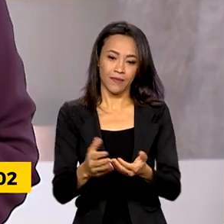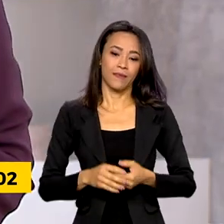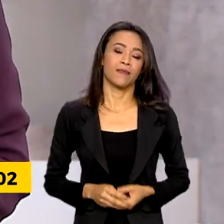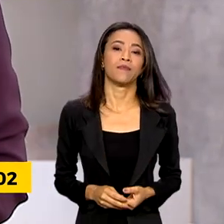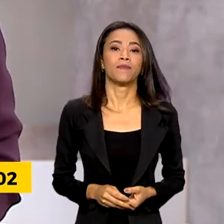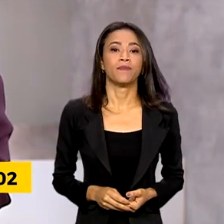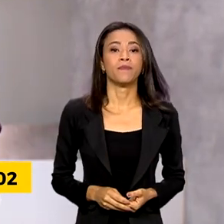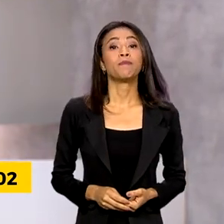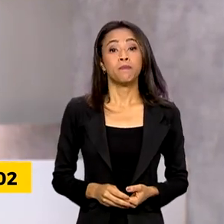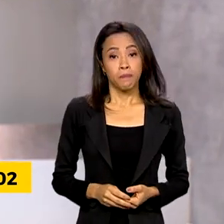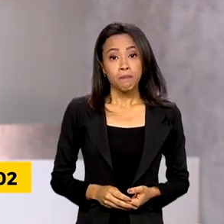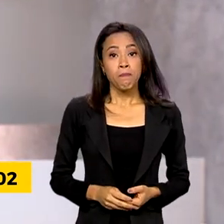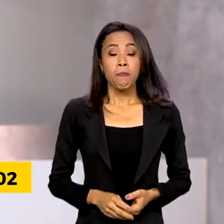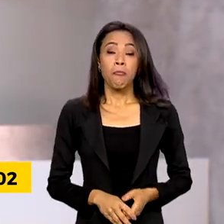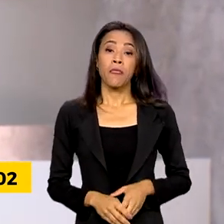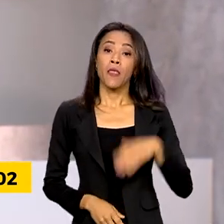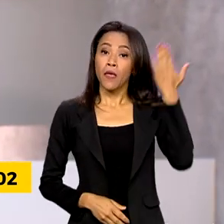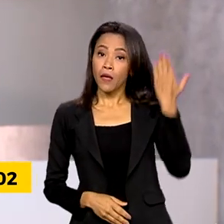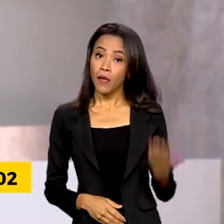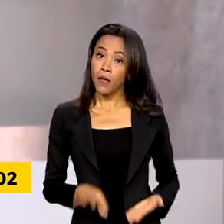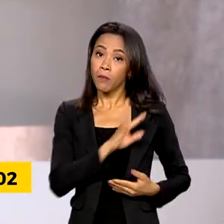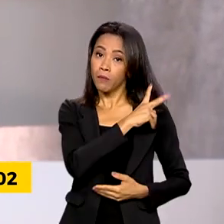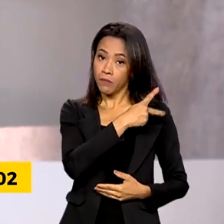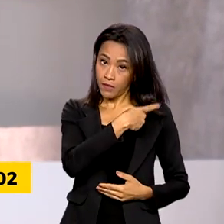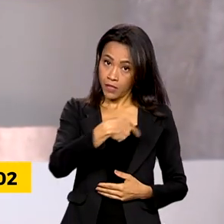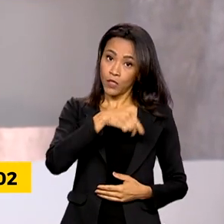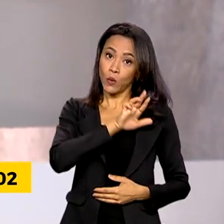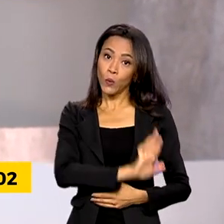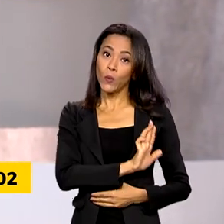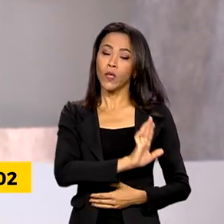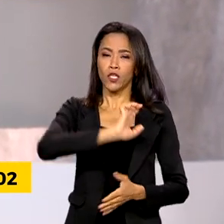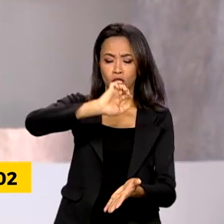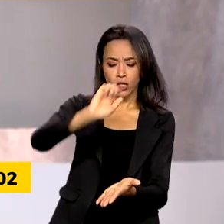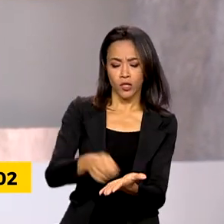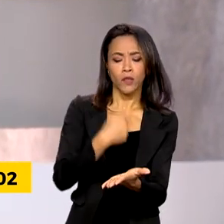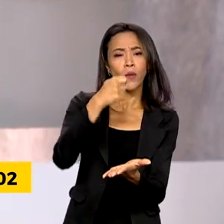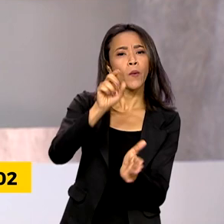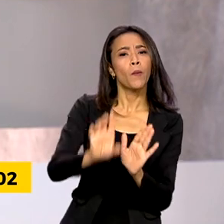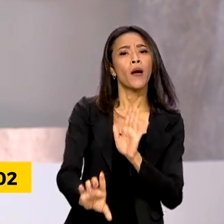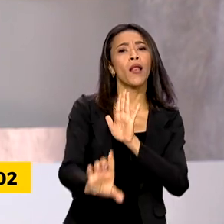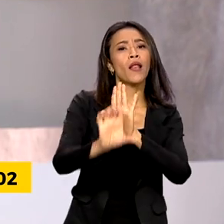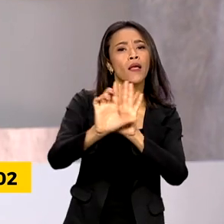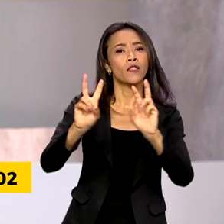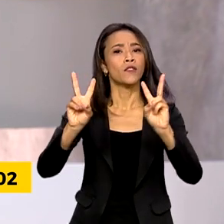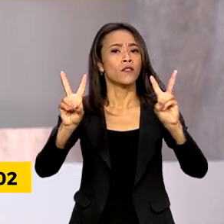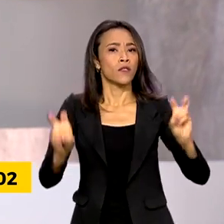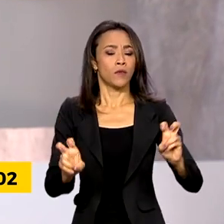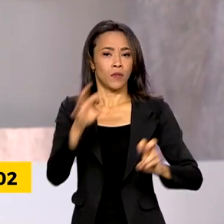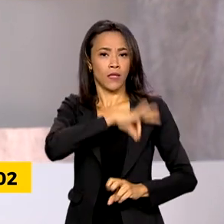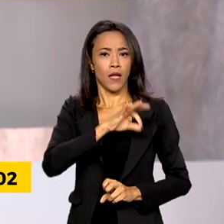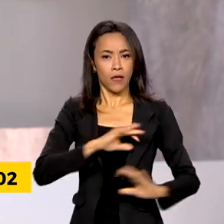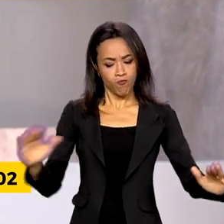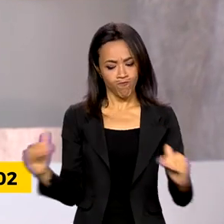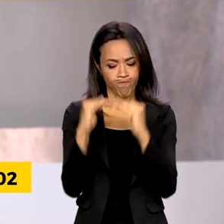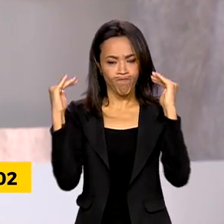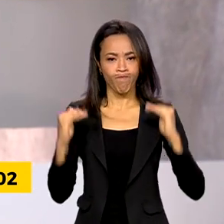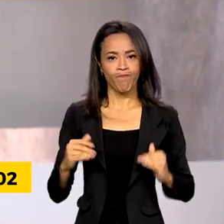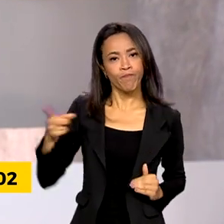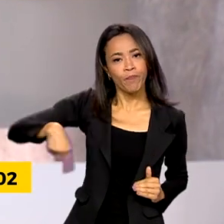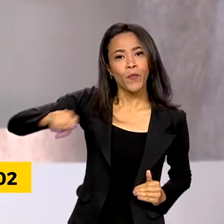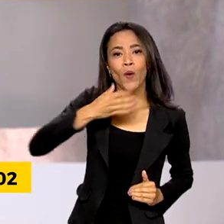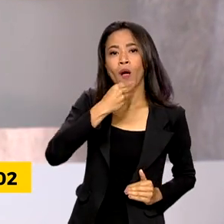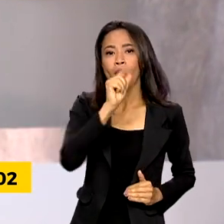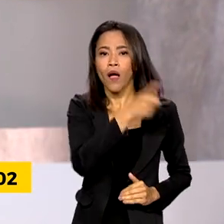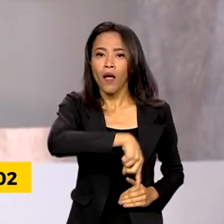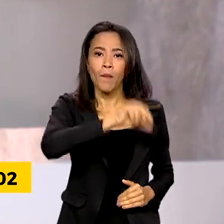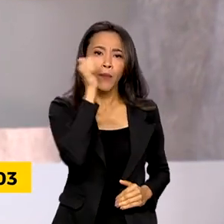O presidente Lula sancionou a lei que garante igualdade salarial entre homens e mulheres que desempenham a mesma